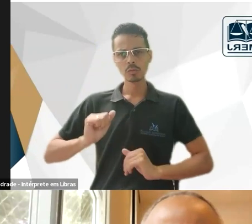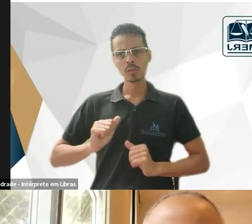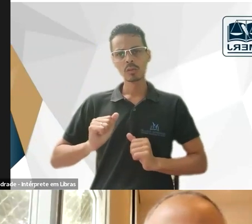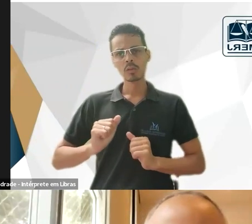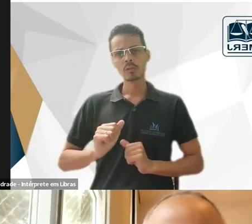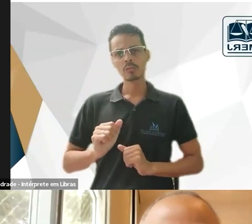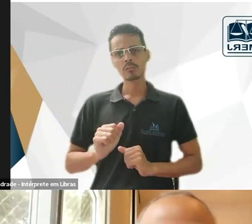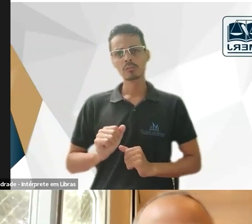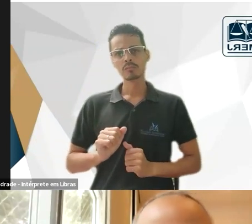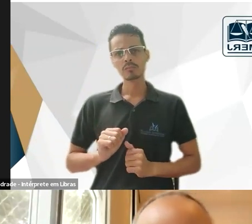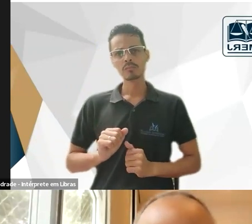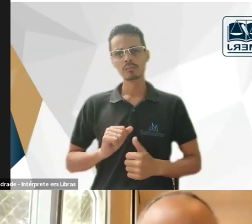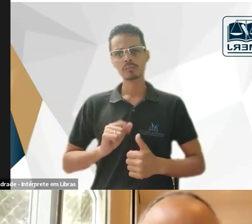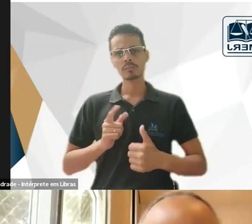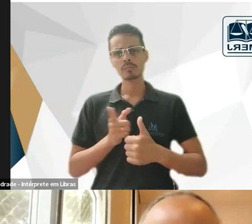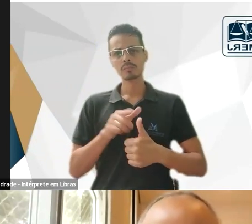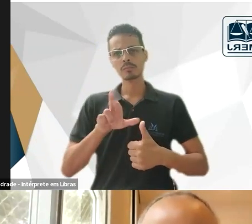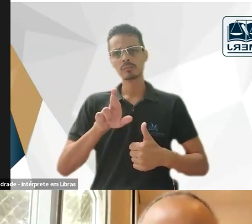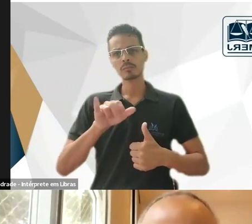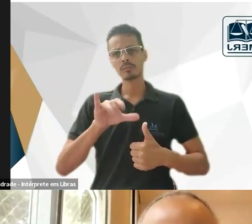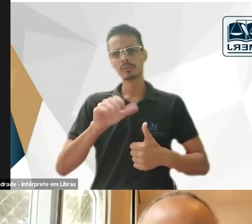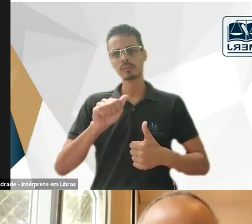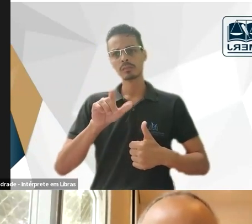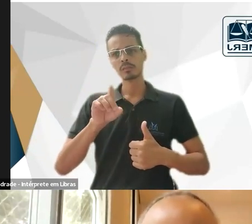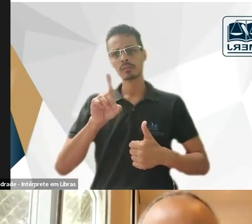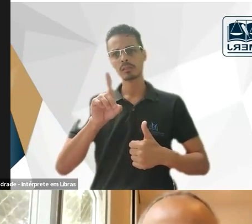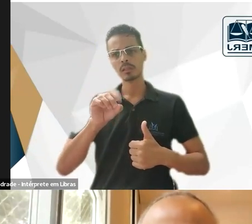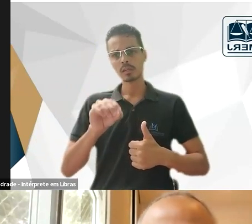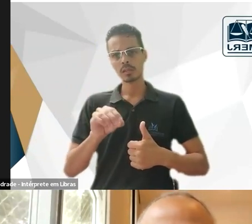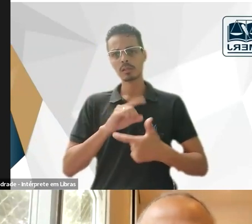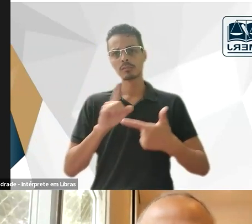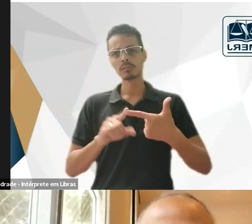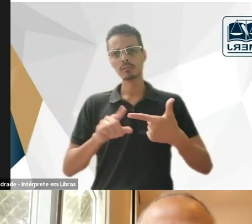Wenceslau, que representa a Escola de Recife aqui, a nossa Universidade Federal.